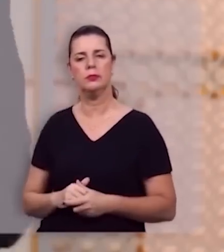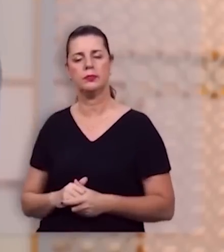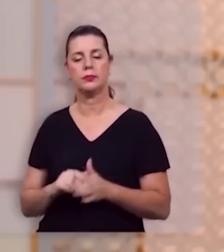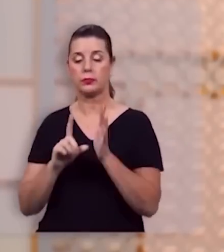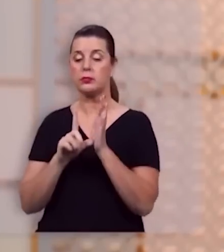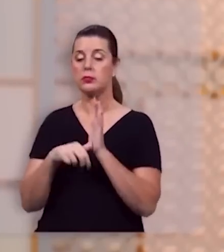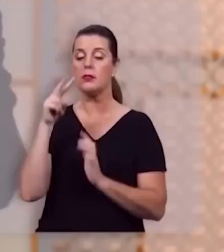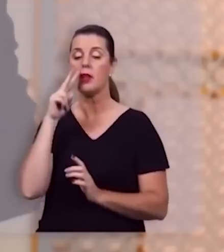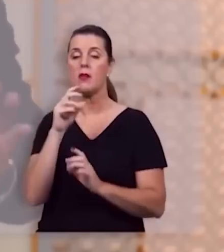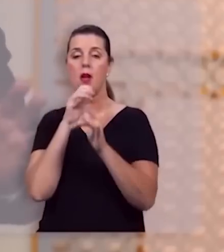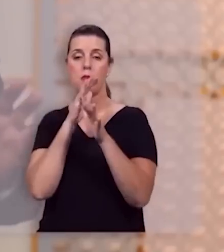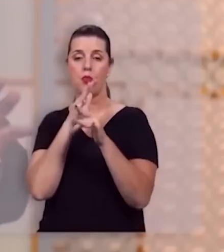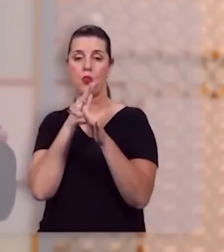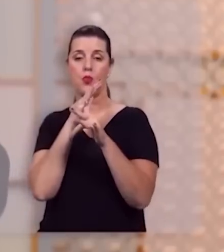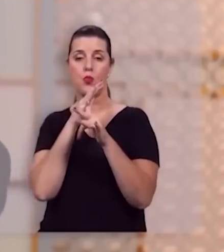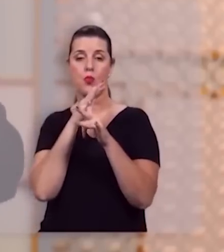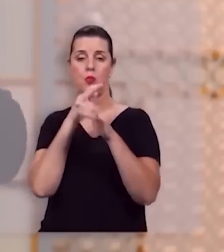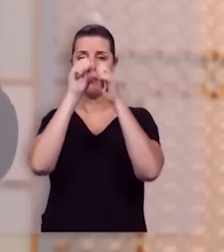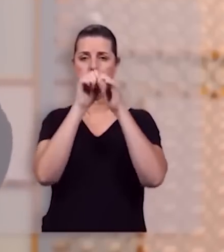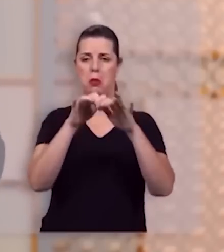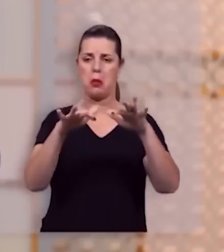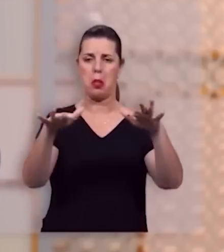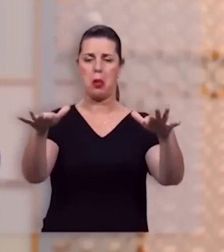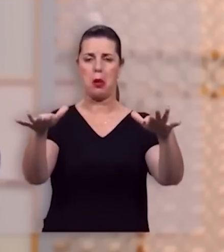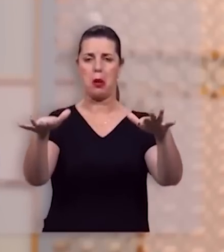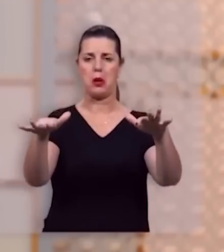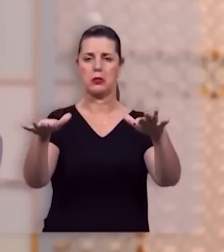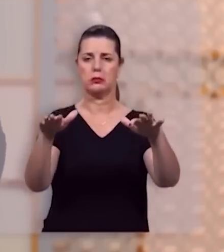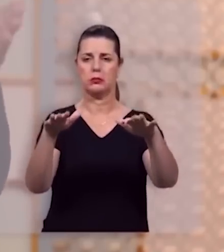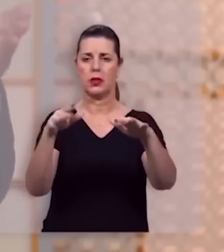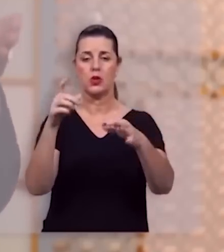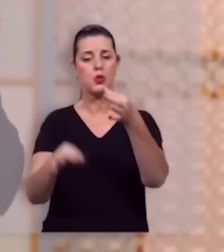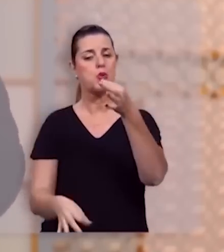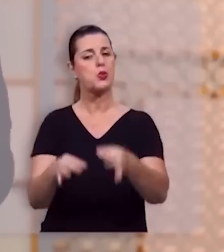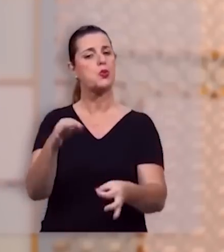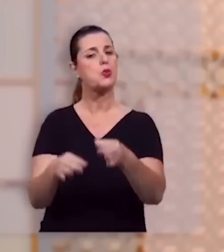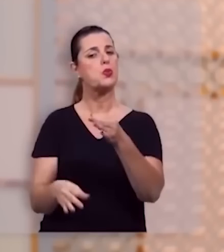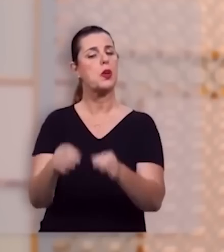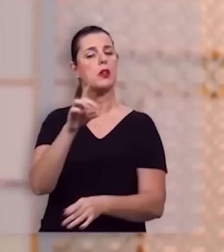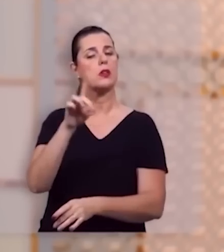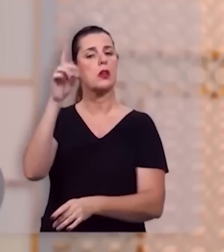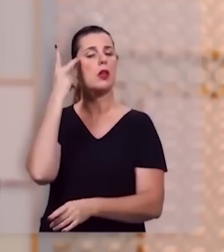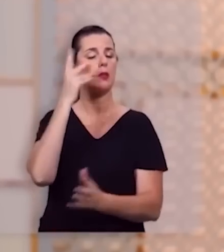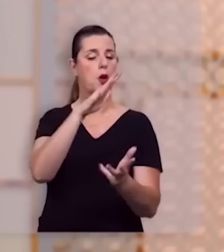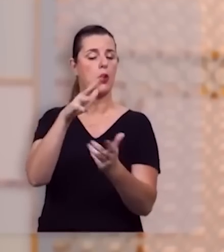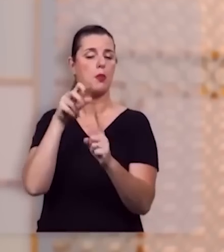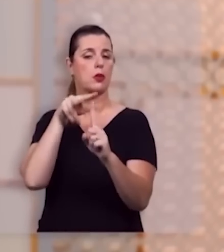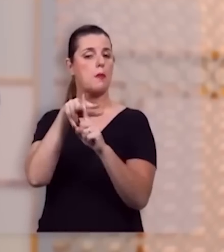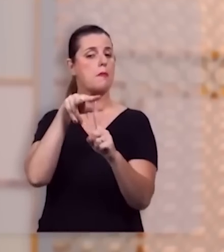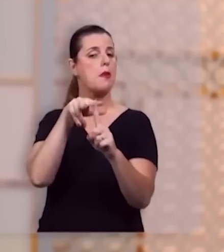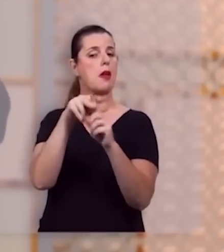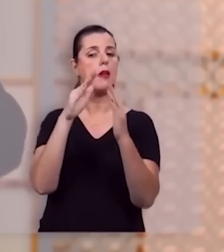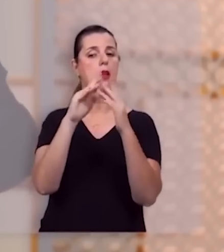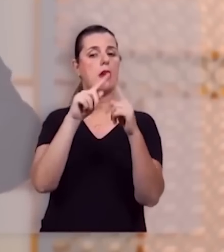Depois você vê as trombetas soando, trazendo o juízo parcial de Deus ao mundo que perseguiu a igreja,